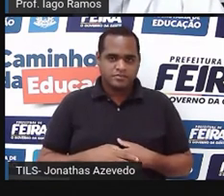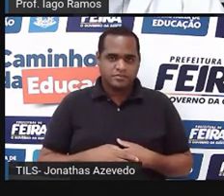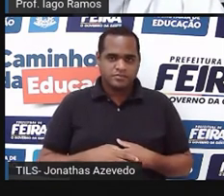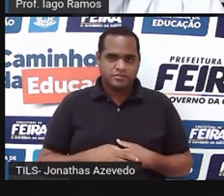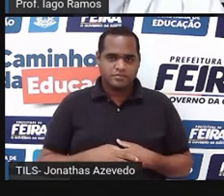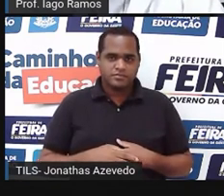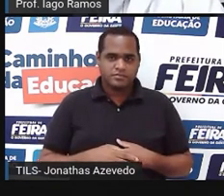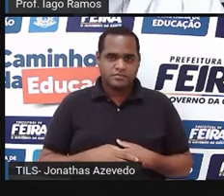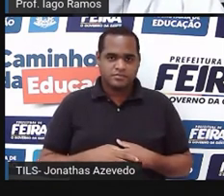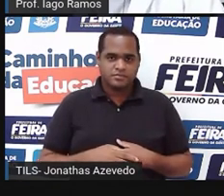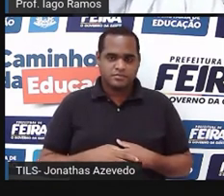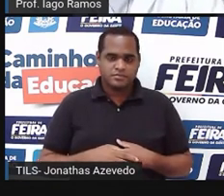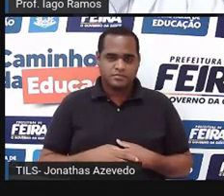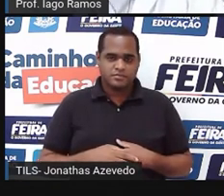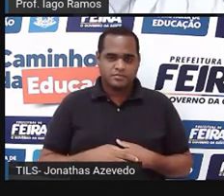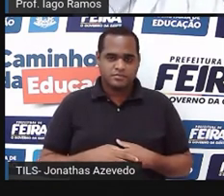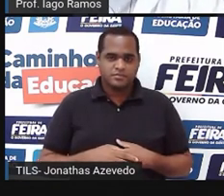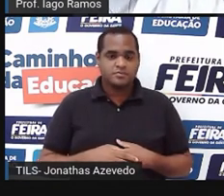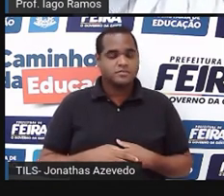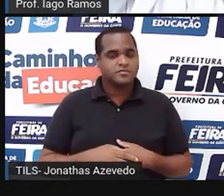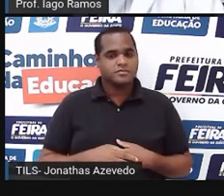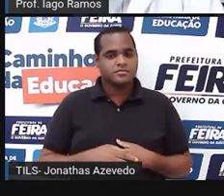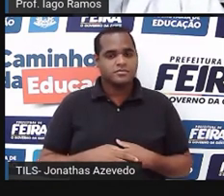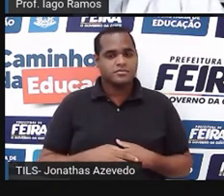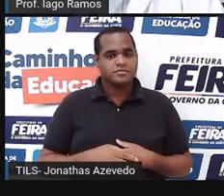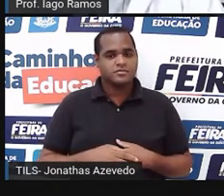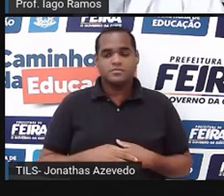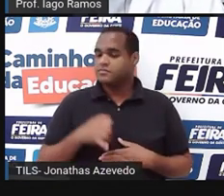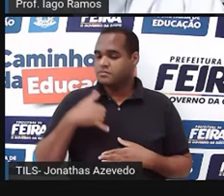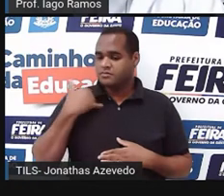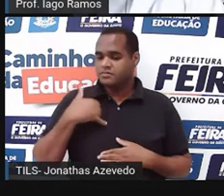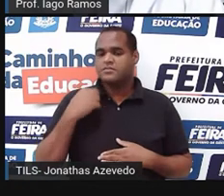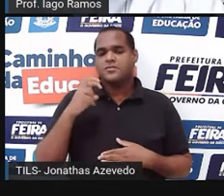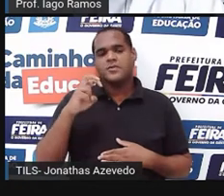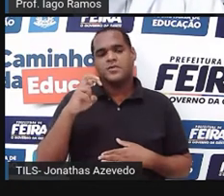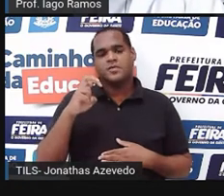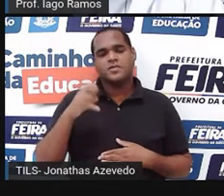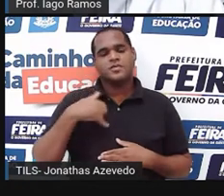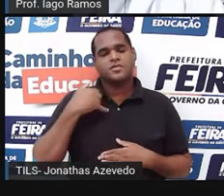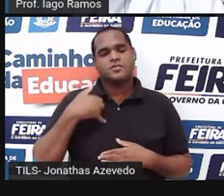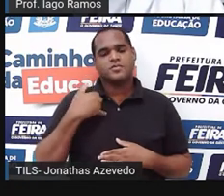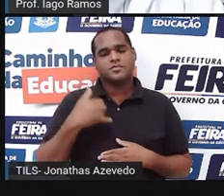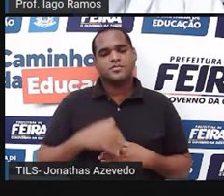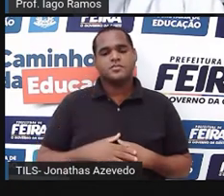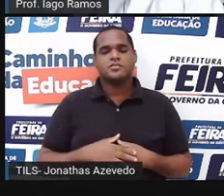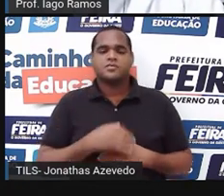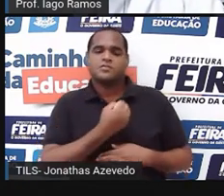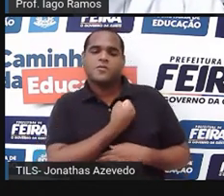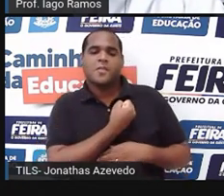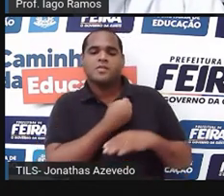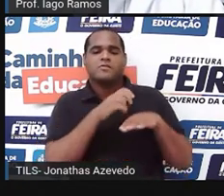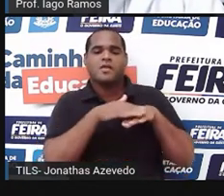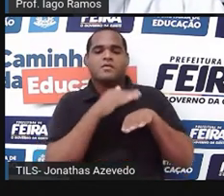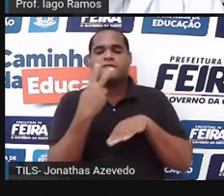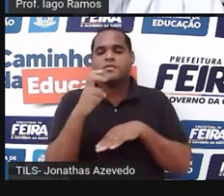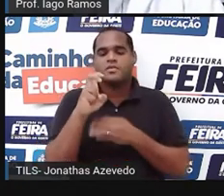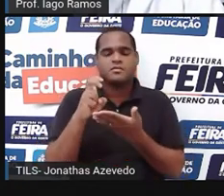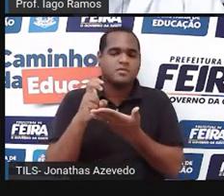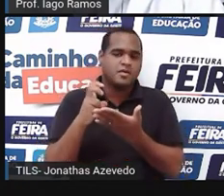E aí a gente coloca ali na idade o que a gente grifou, 5 anos e o número do calçado 25.